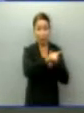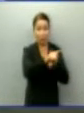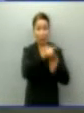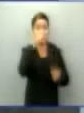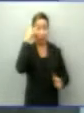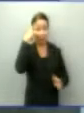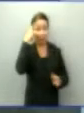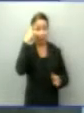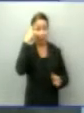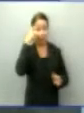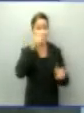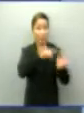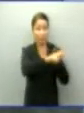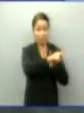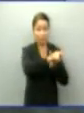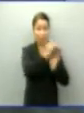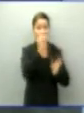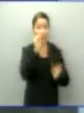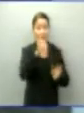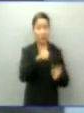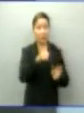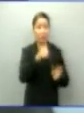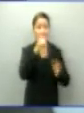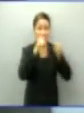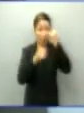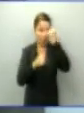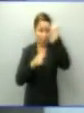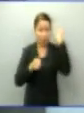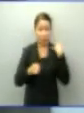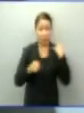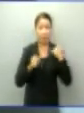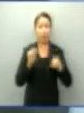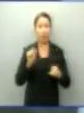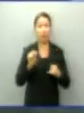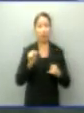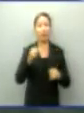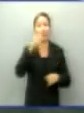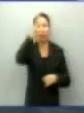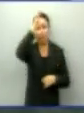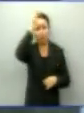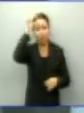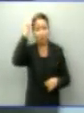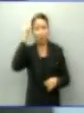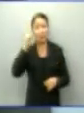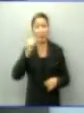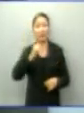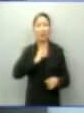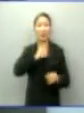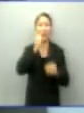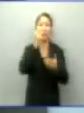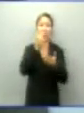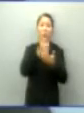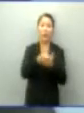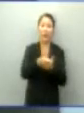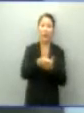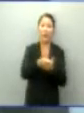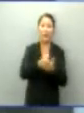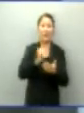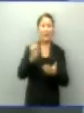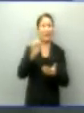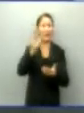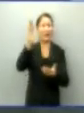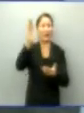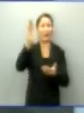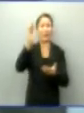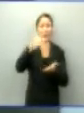Sim, Mato Grosso hoje tem um sistema tributário confuso, é um cipoal de regras. A Secretaria de Fazenda